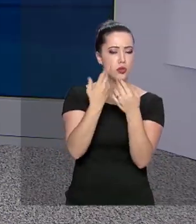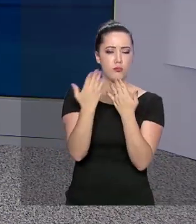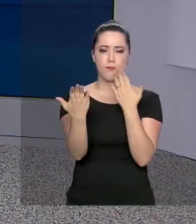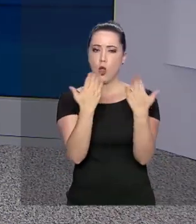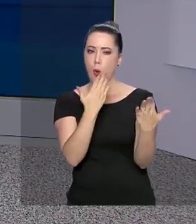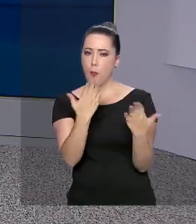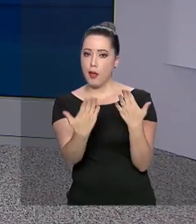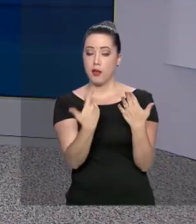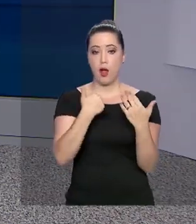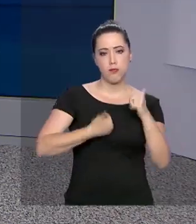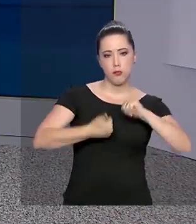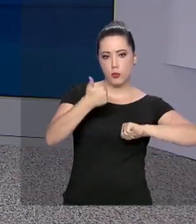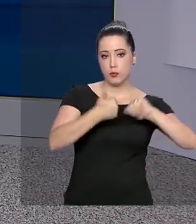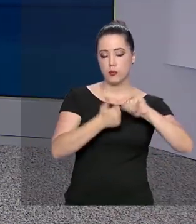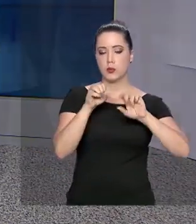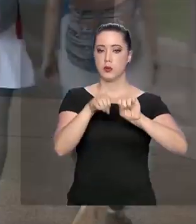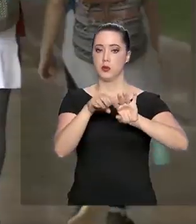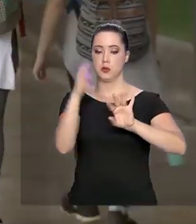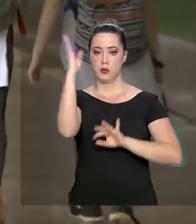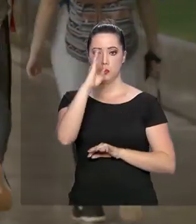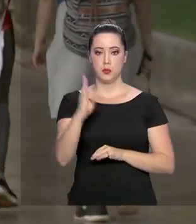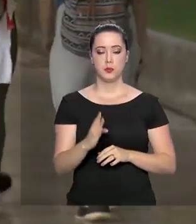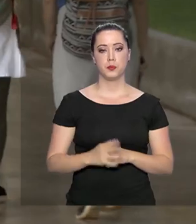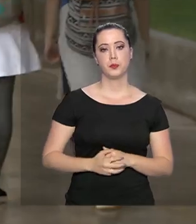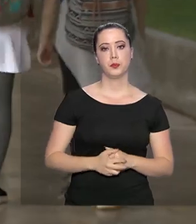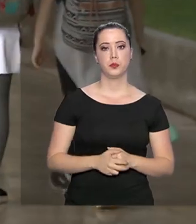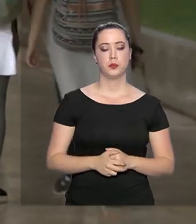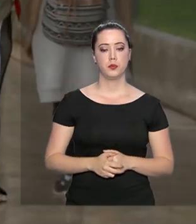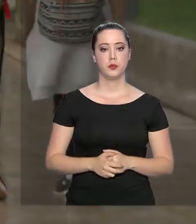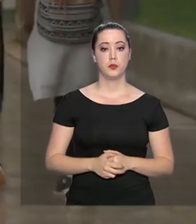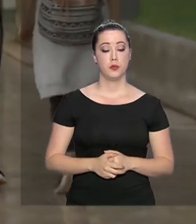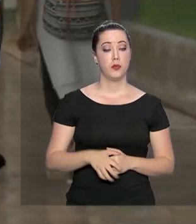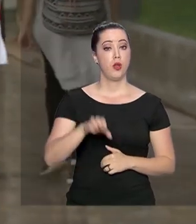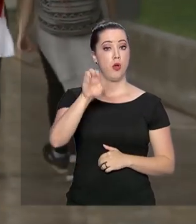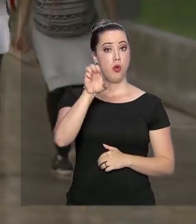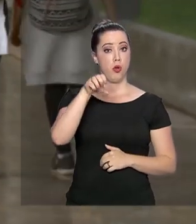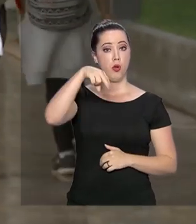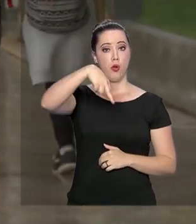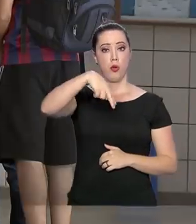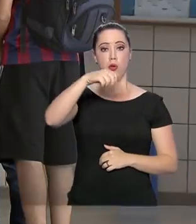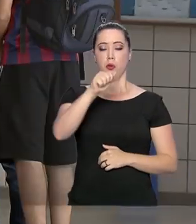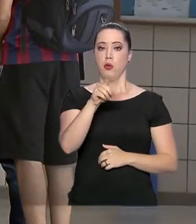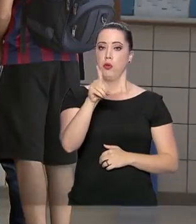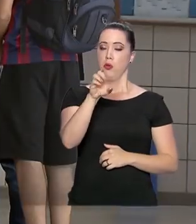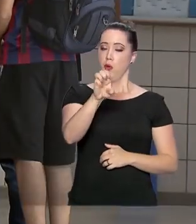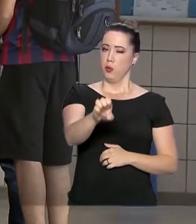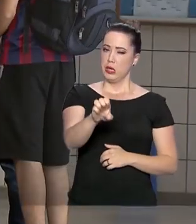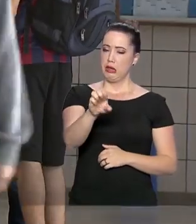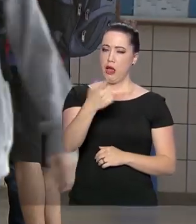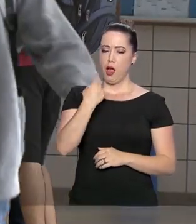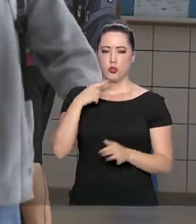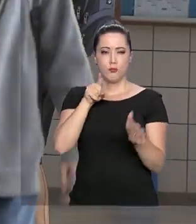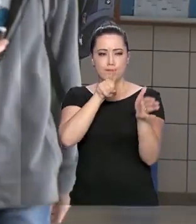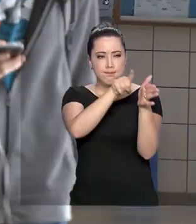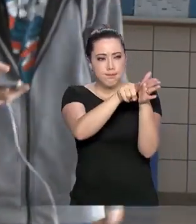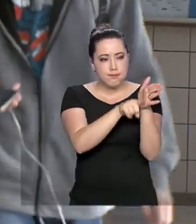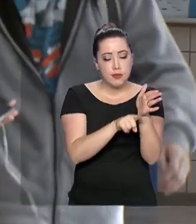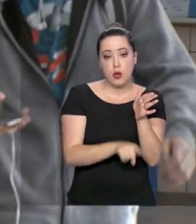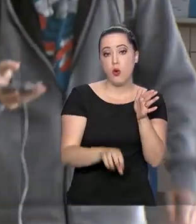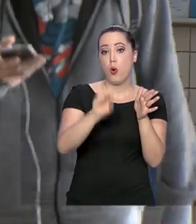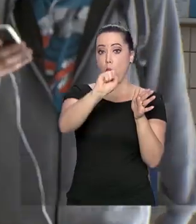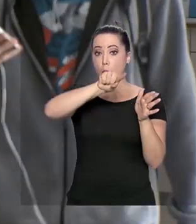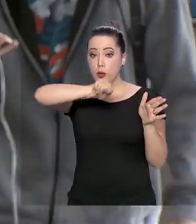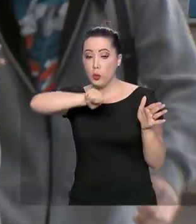ensino superior no Brasil. O ENAD 2018 avaliou 8.800 cursos de quase 1